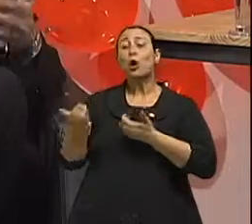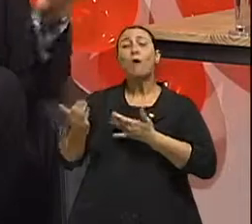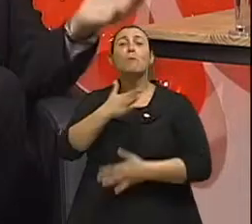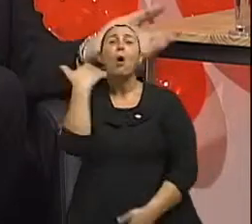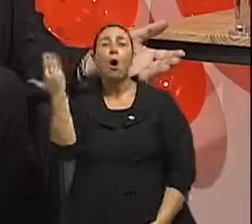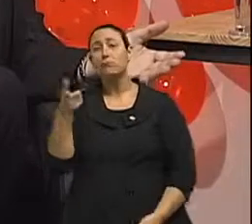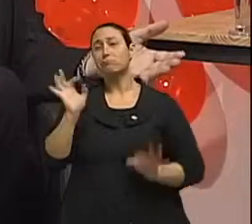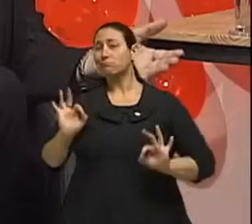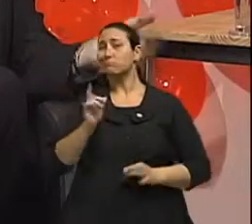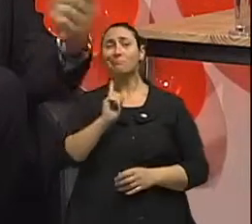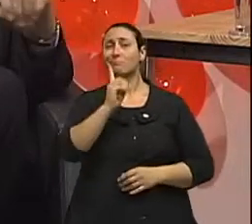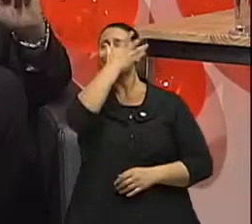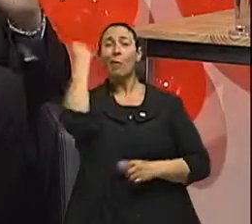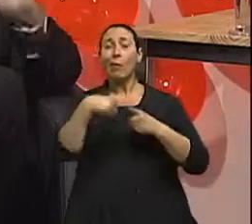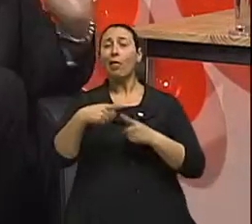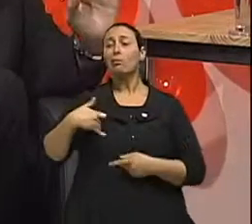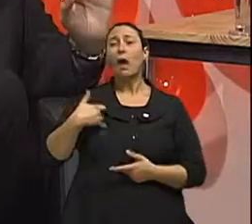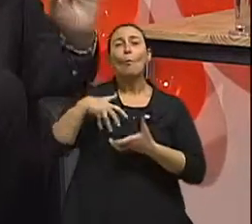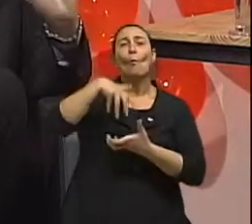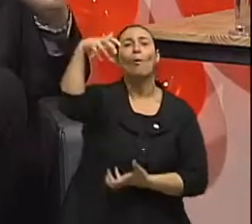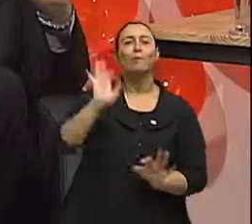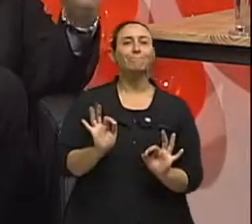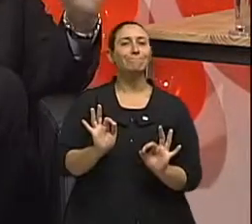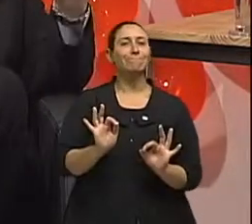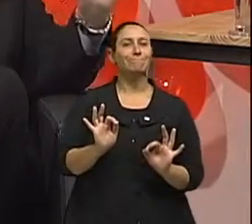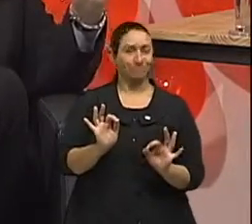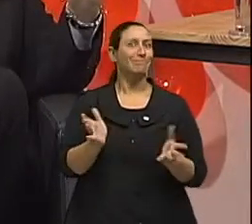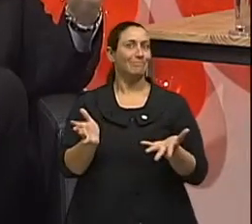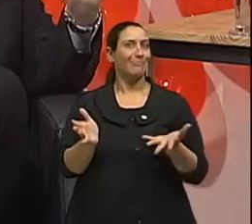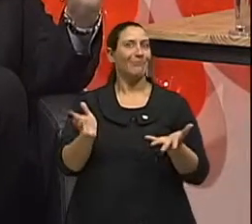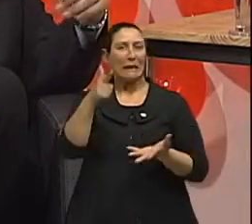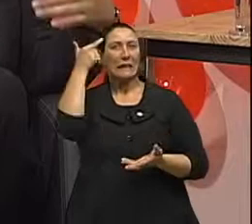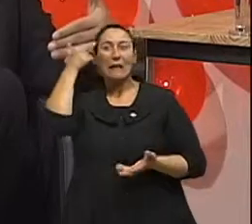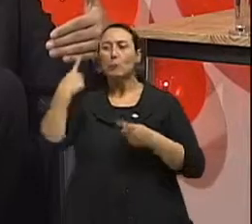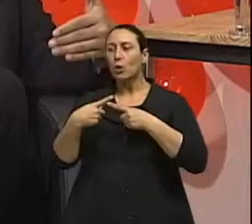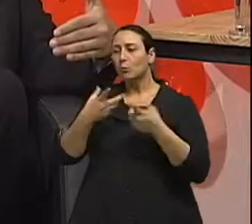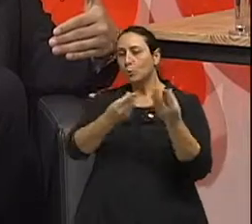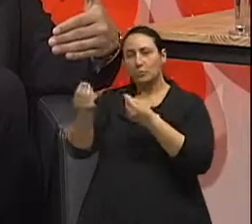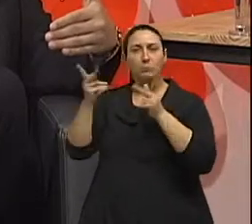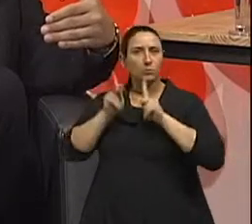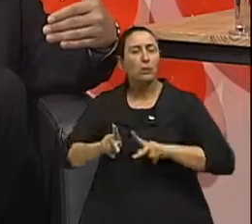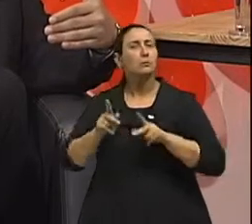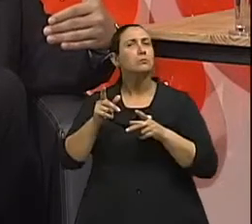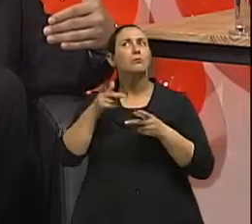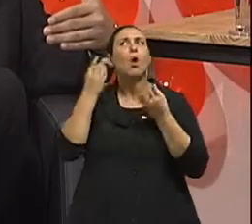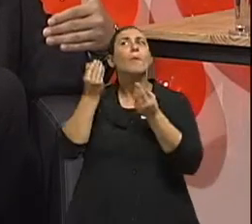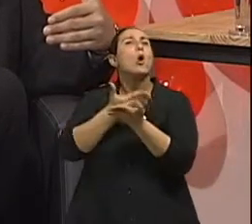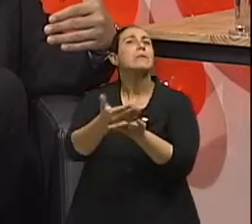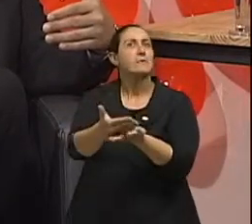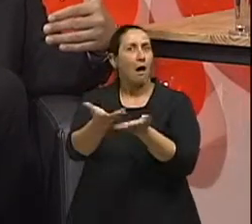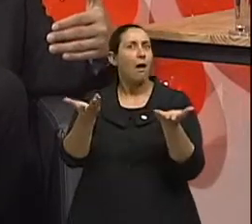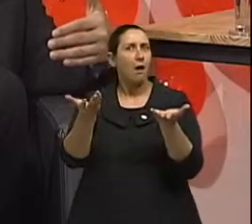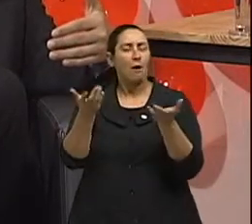E tem vários exemplos que isso pode acontecer. Agora, a mensagem muito clara é a seguinte, não existe nenhuma idade segura para começar e tampouco não existe